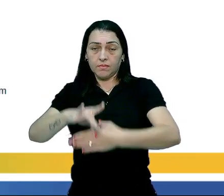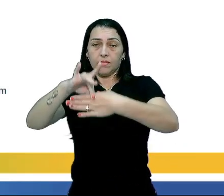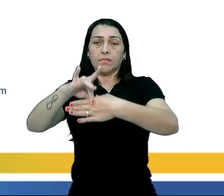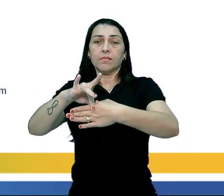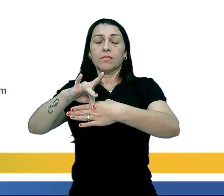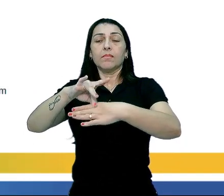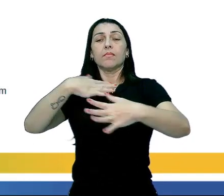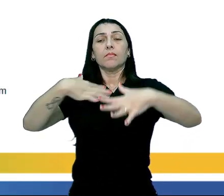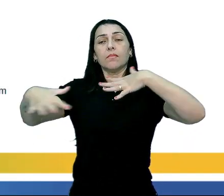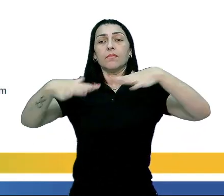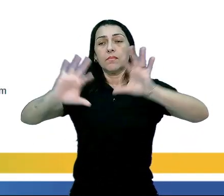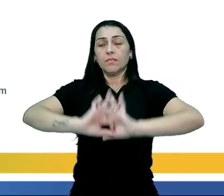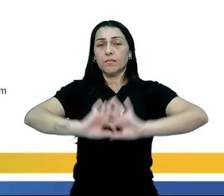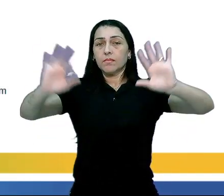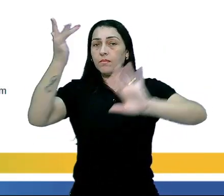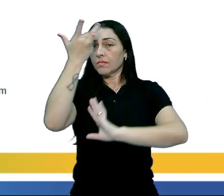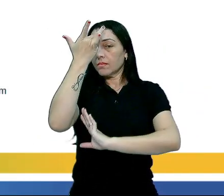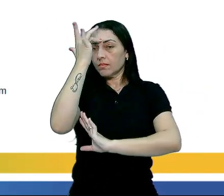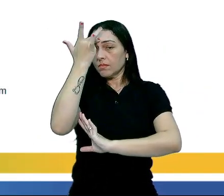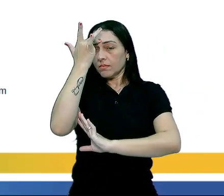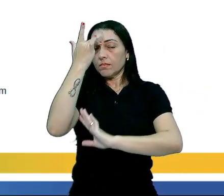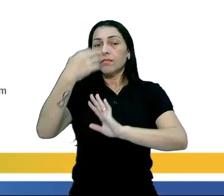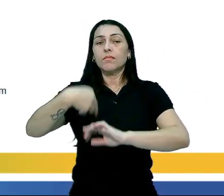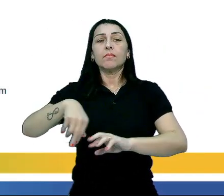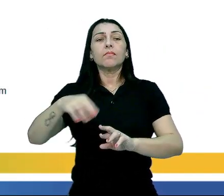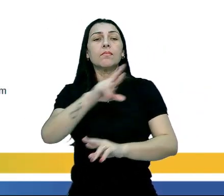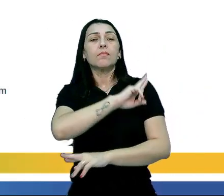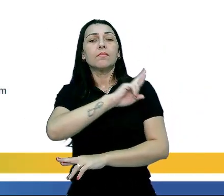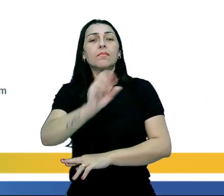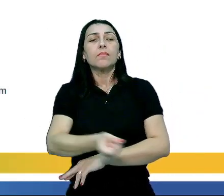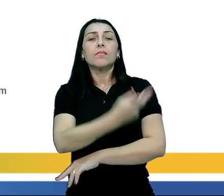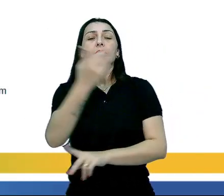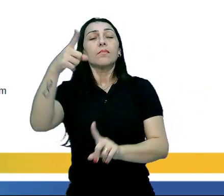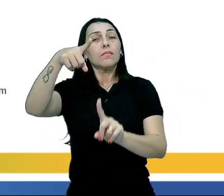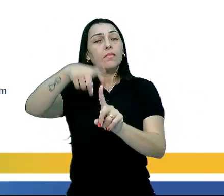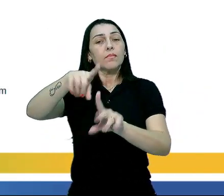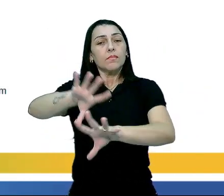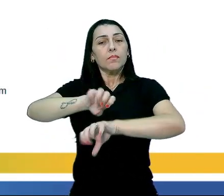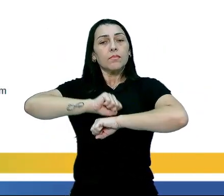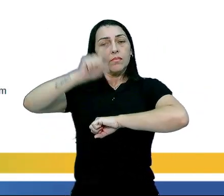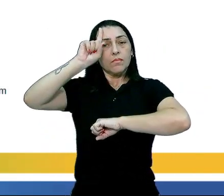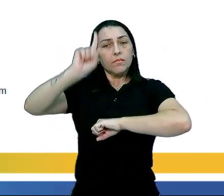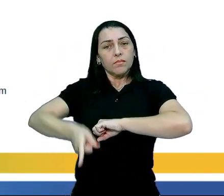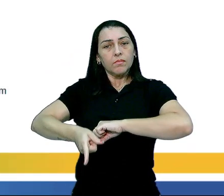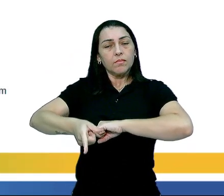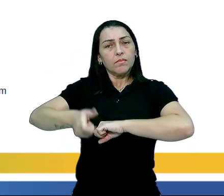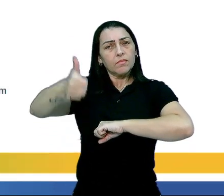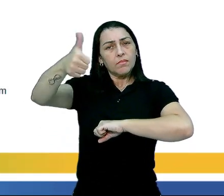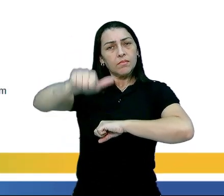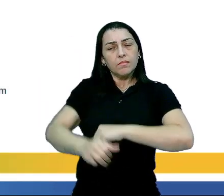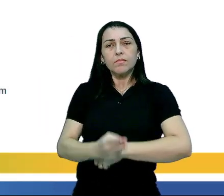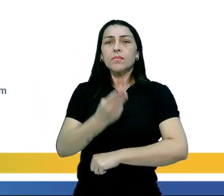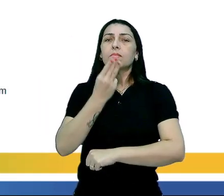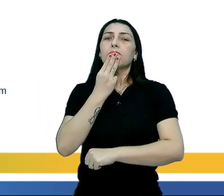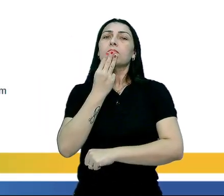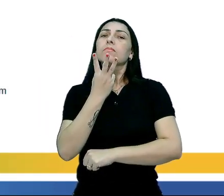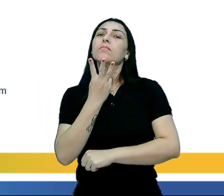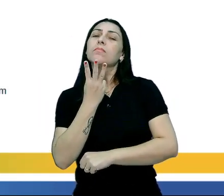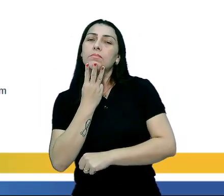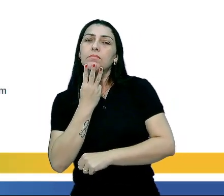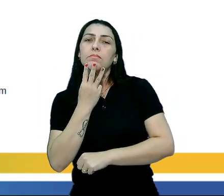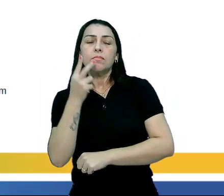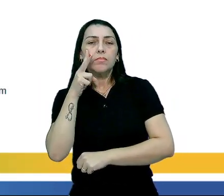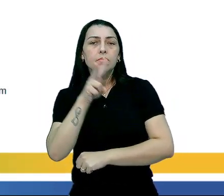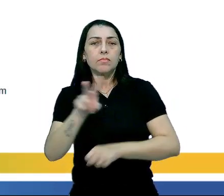movimento da independência da Índia, representam qual tipo de dominação na análise weberiana?